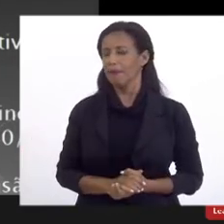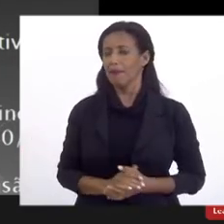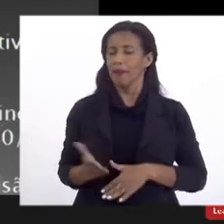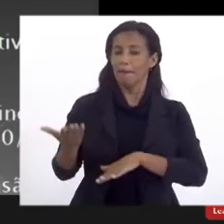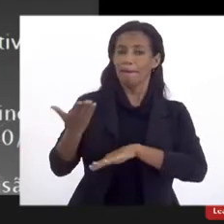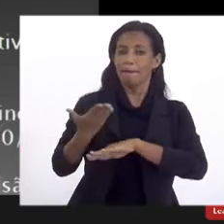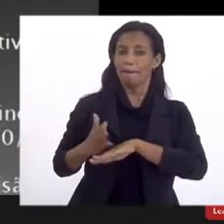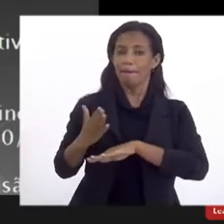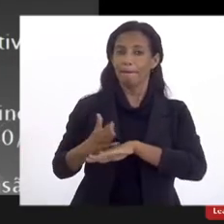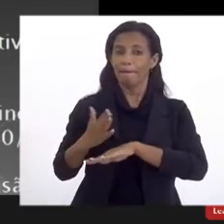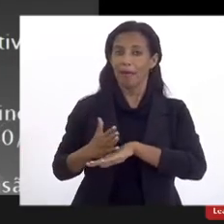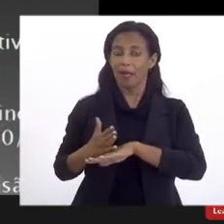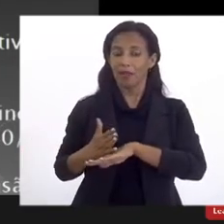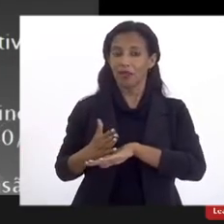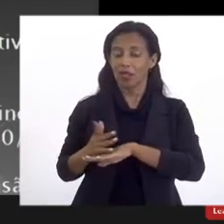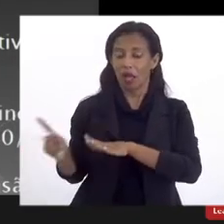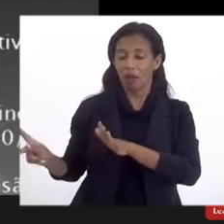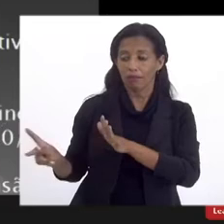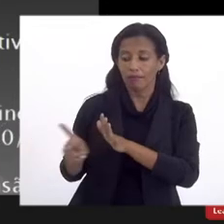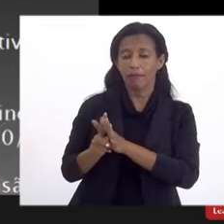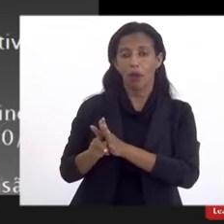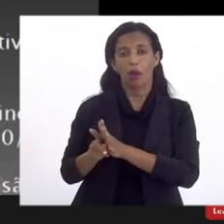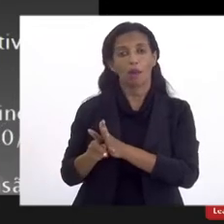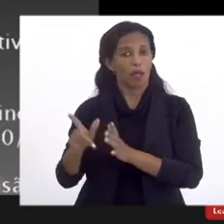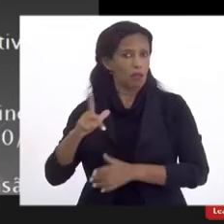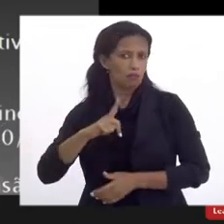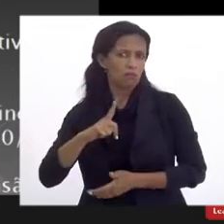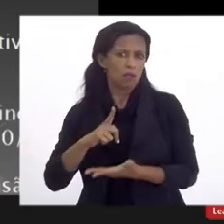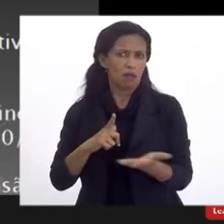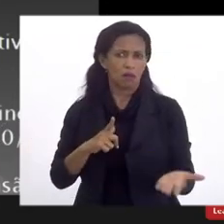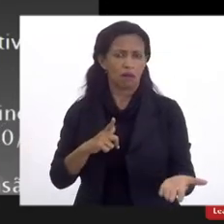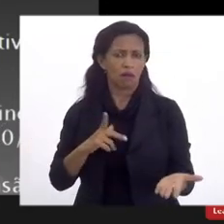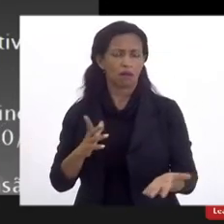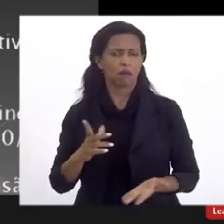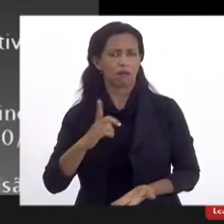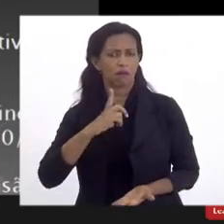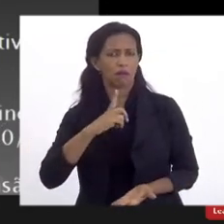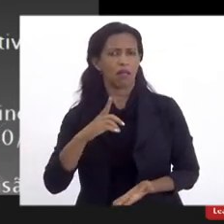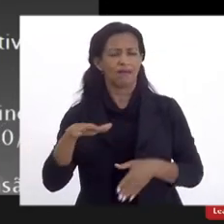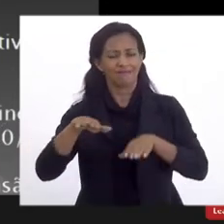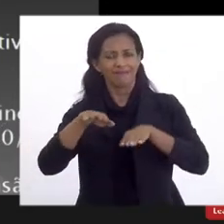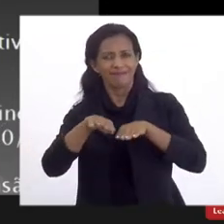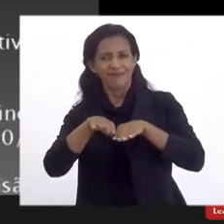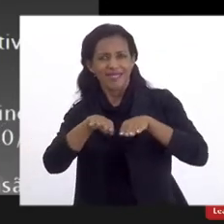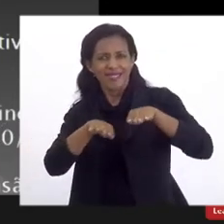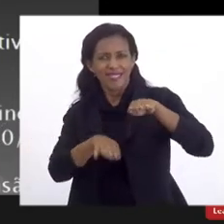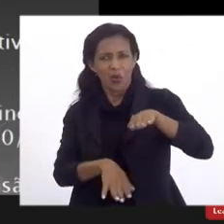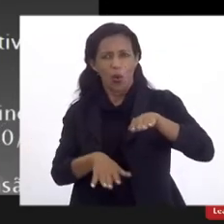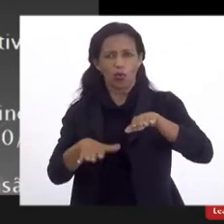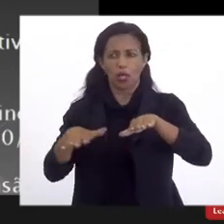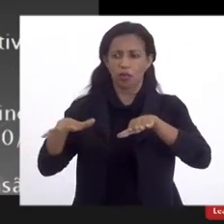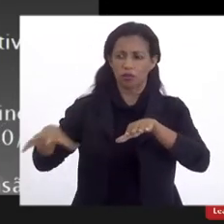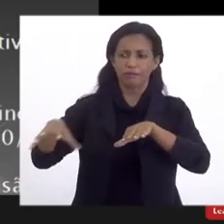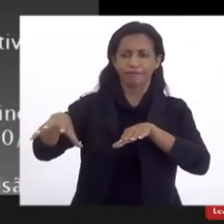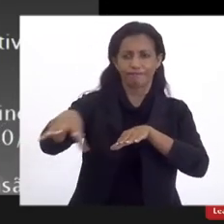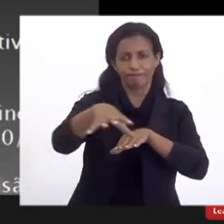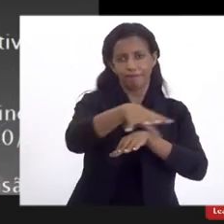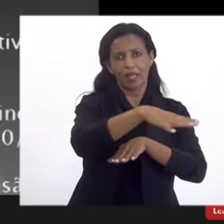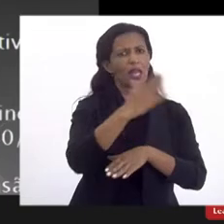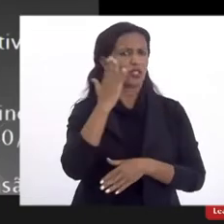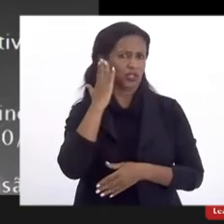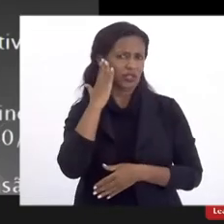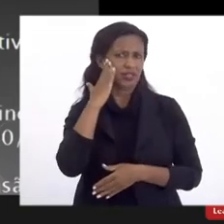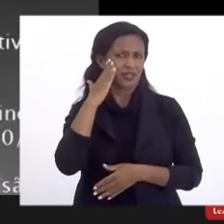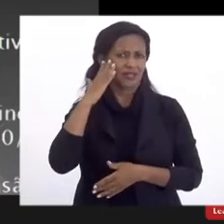práticas inclusivas, porque existe, é claro, né, que existe desigualdade regionais, nós sabemos que bairros